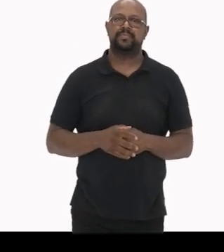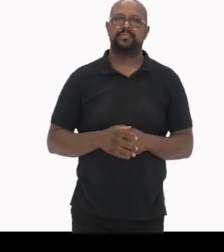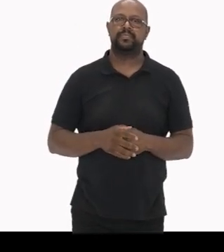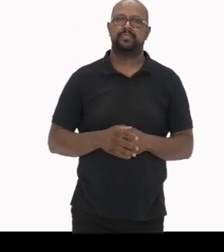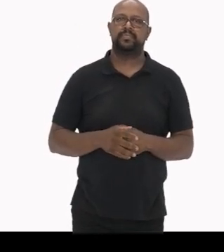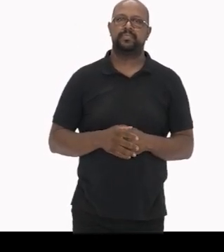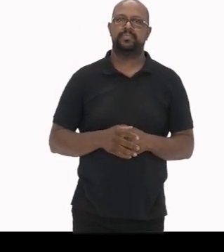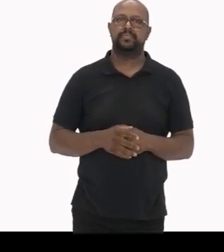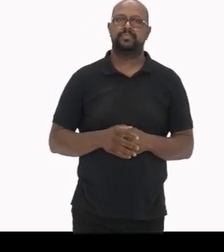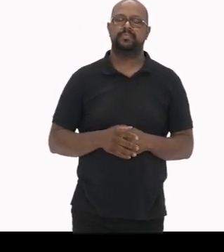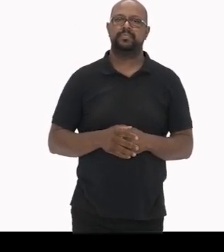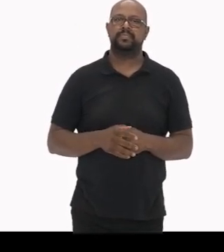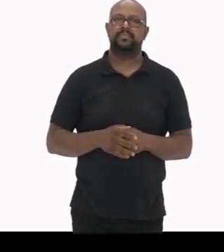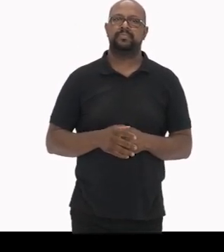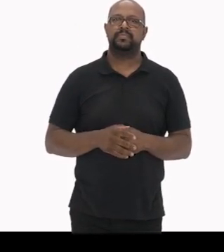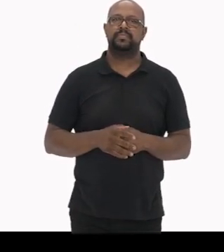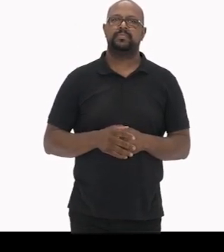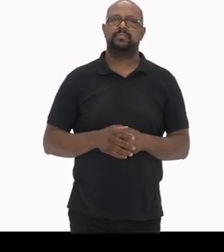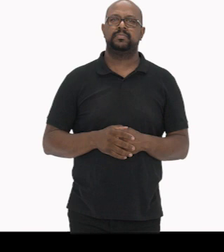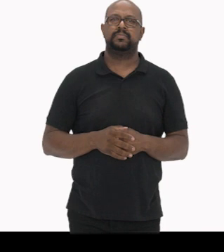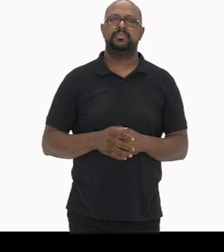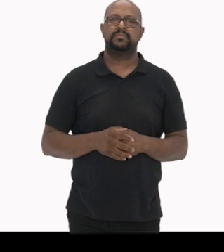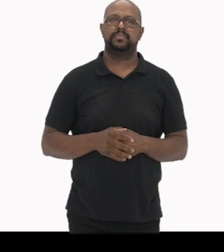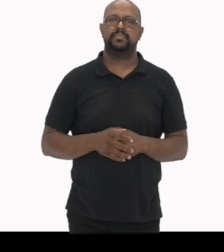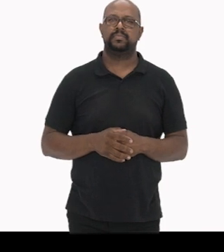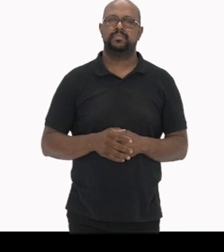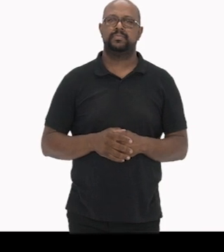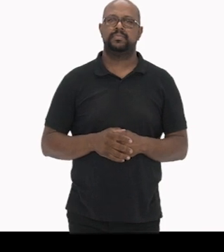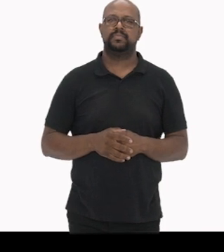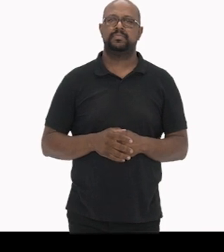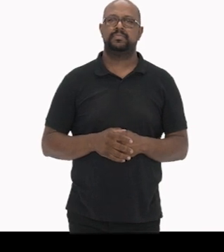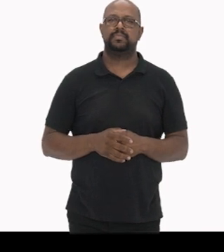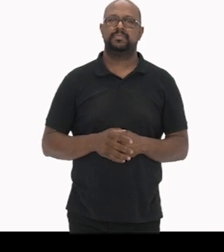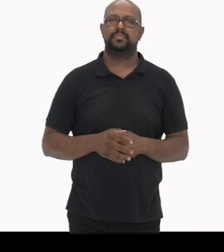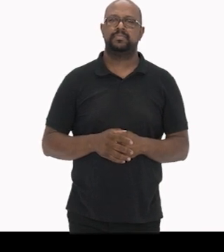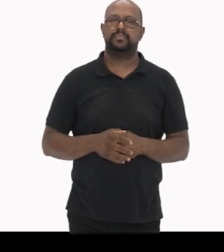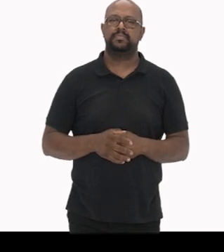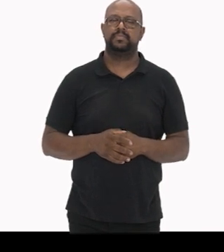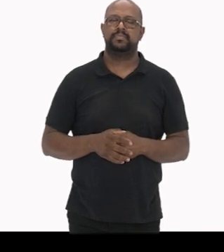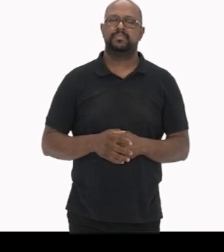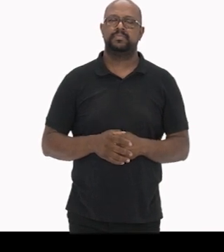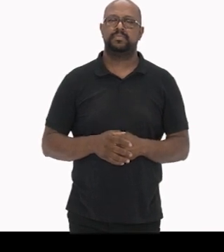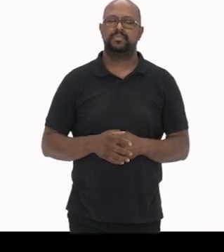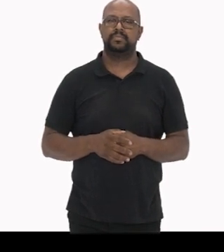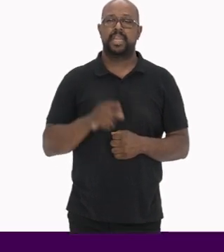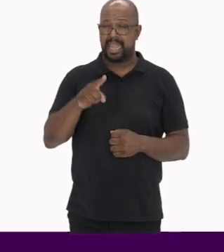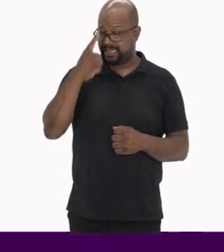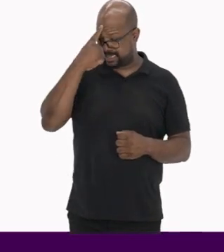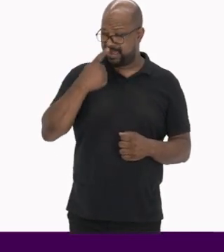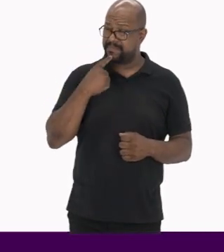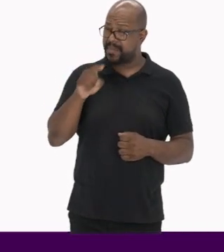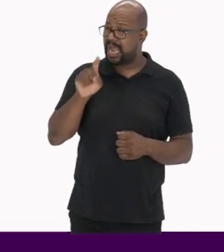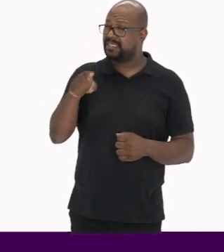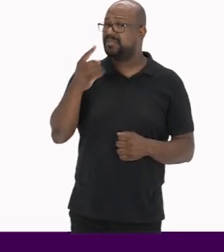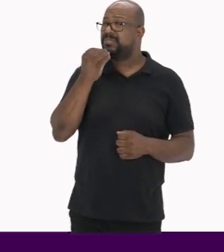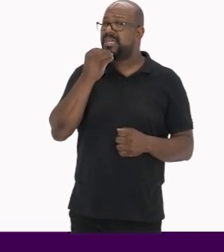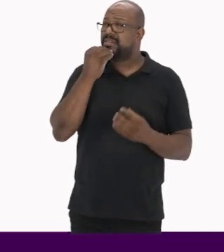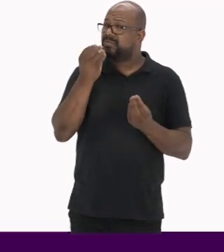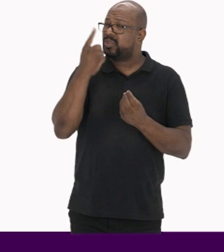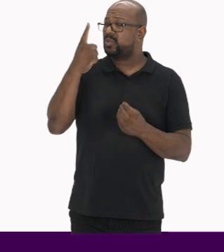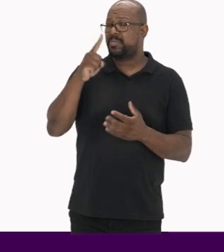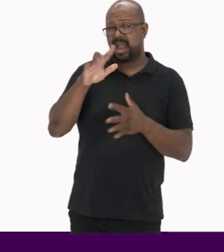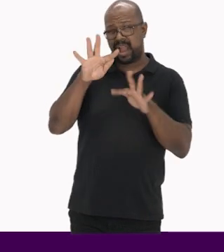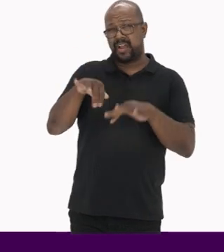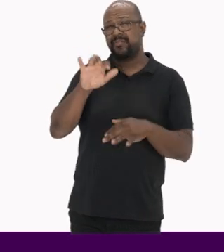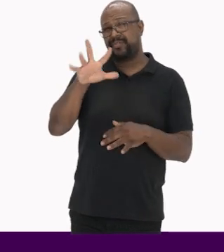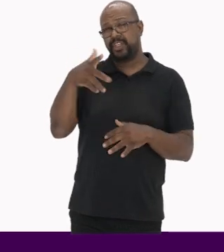de Samba, Rio de Janeiro, Rede Cariocas de Rodas de Samba, Rio Grande do Sul Com diversas informações Essa imagem é uma sugestão